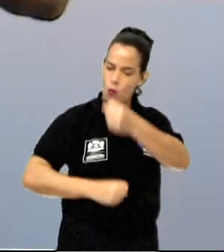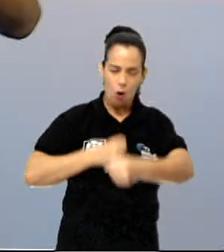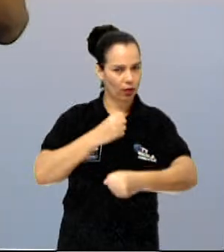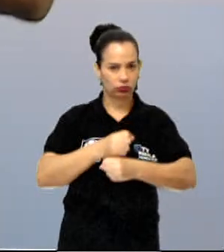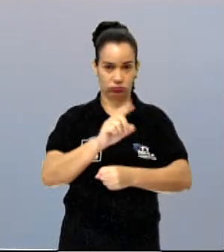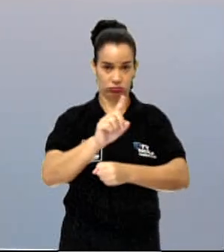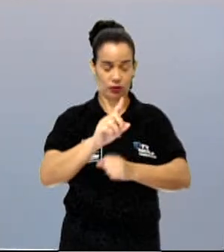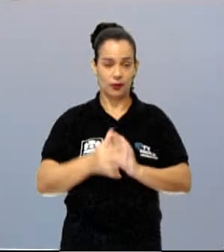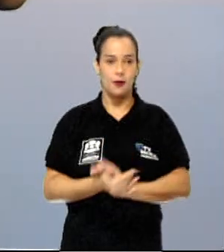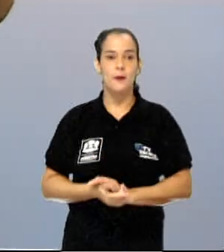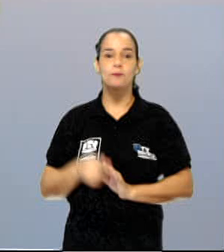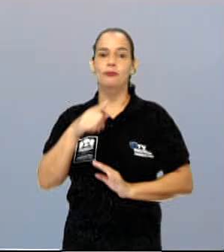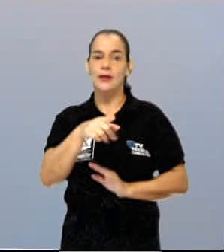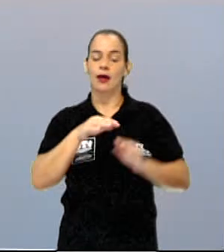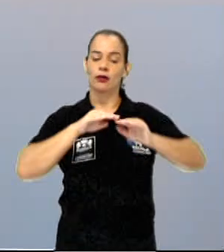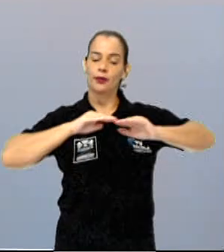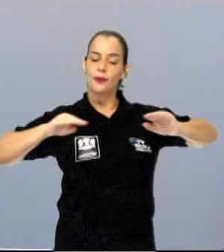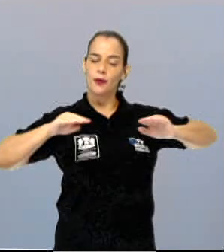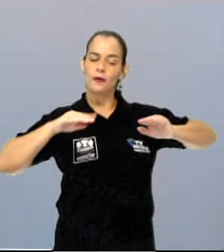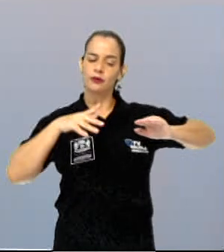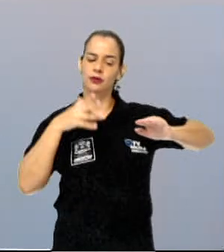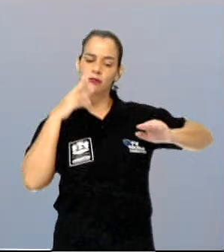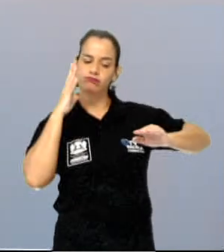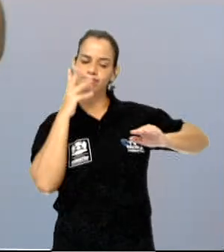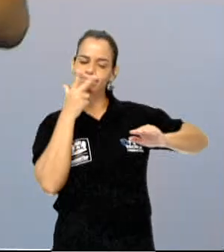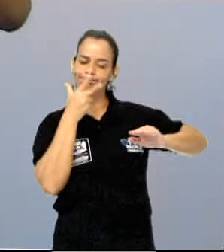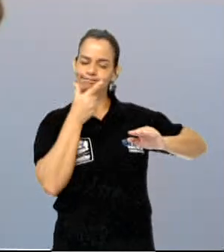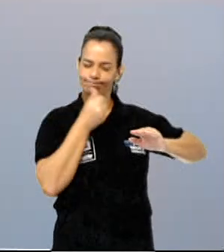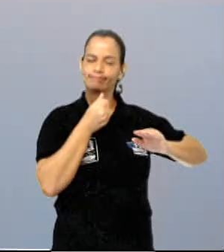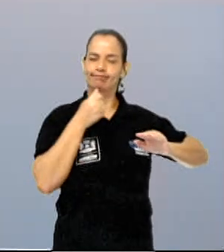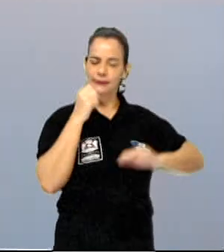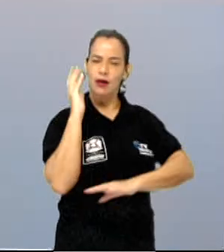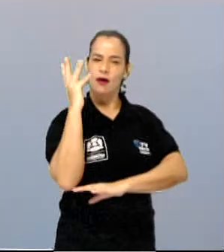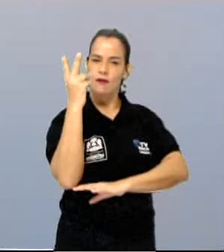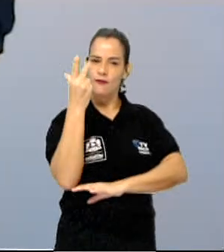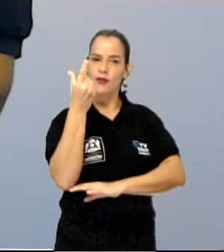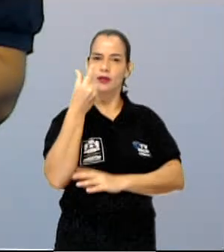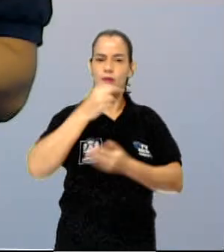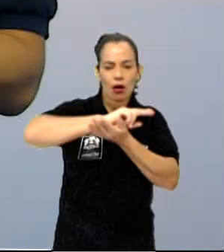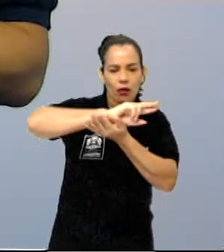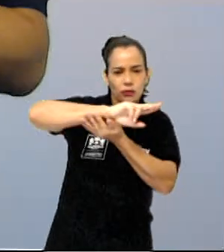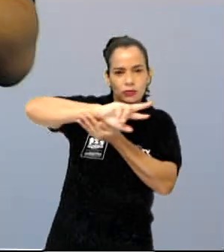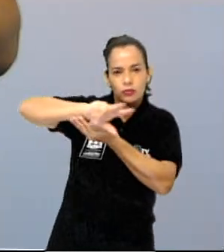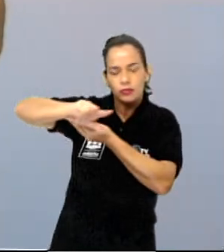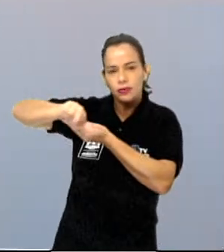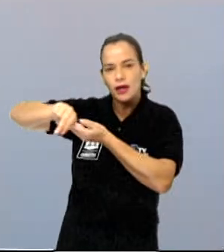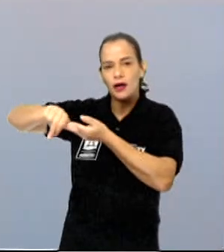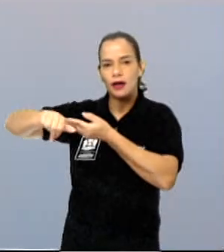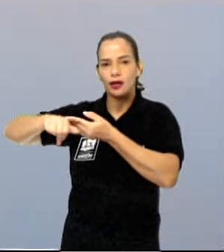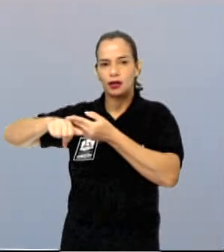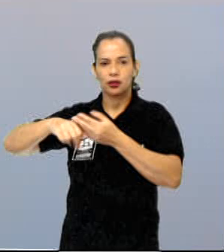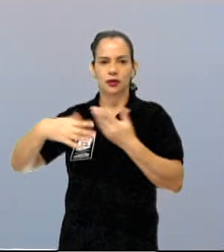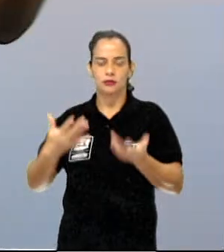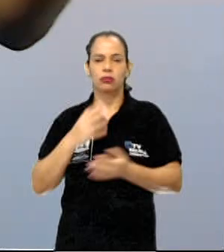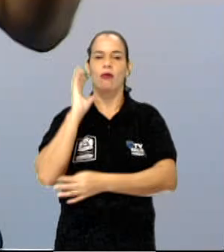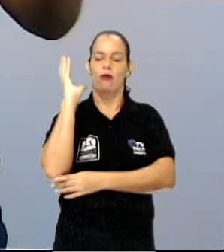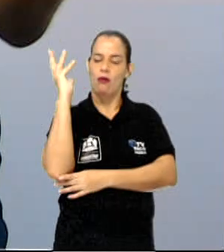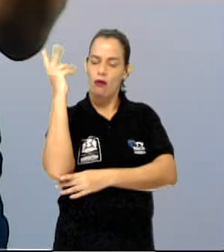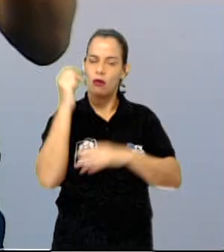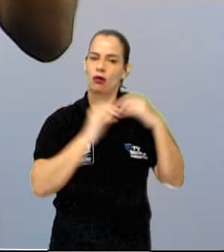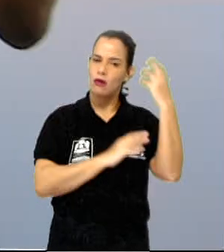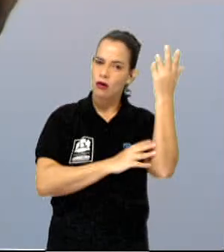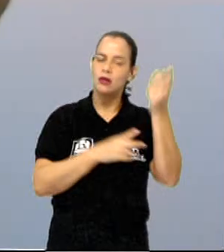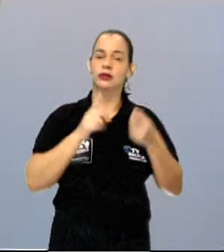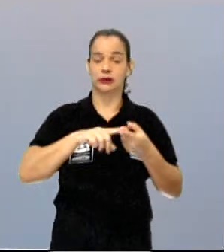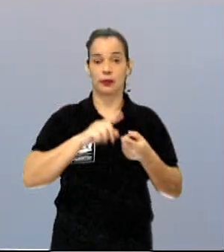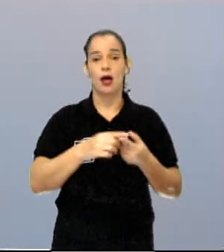você tem ali um ambiente perfeito para a reprodução de muitas espécies, reprodução e